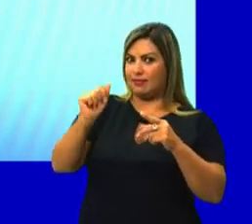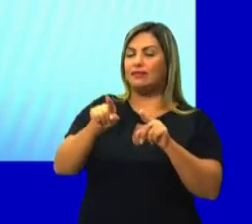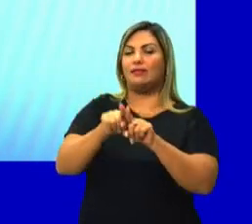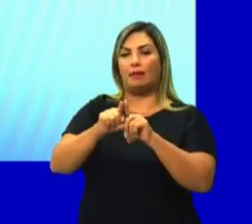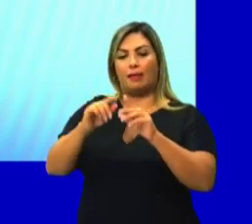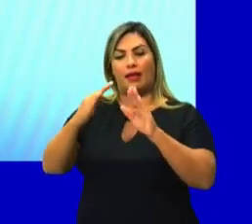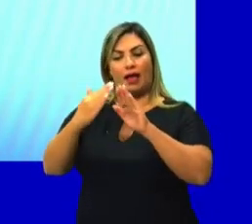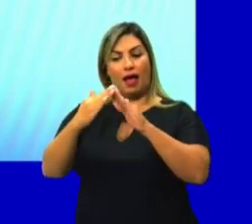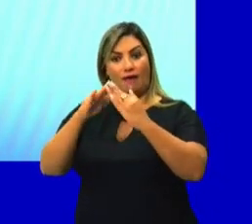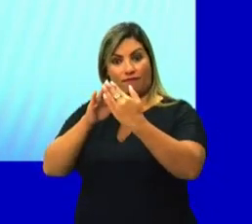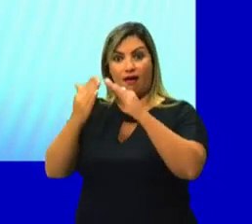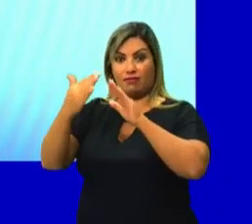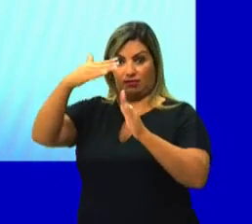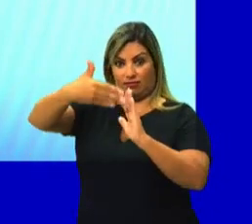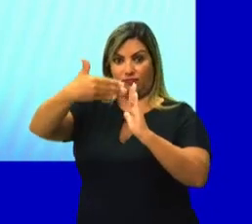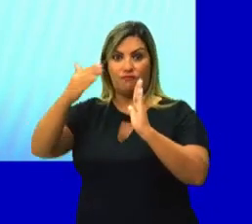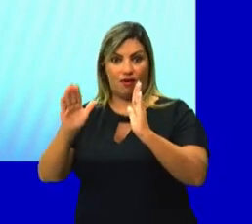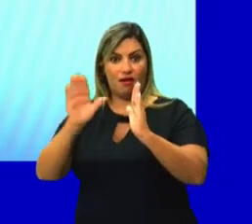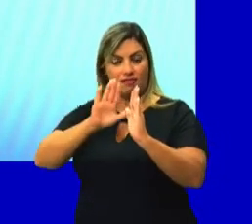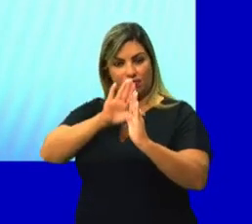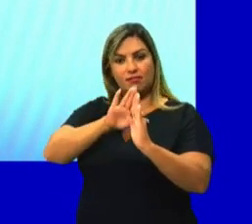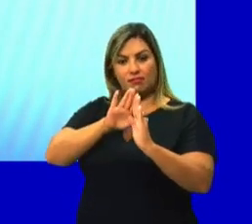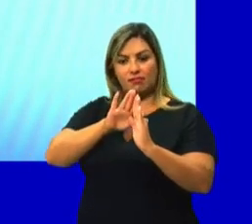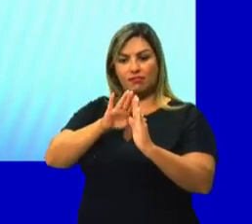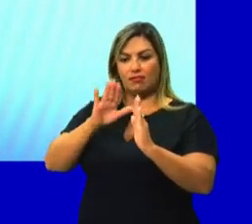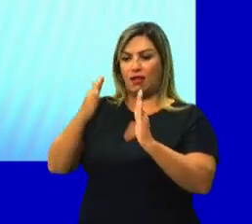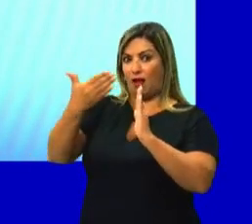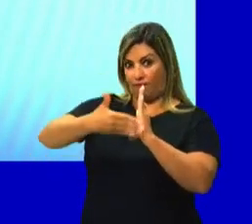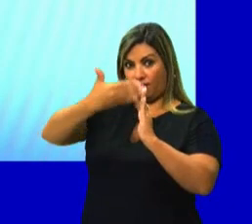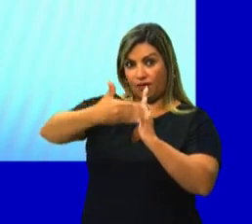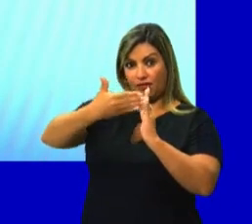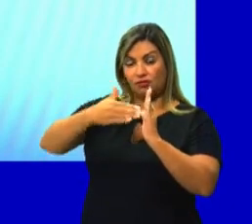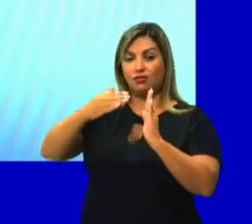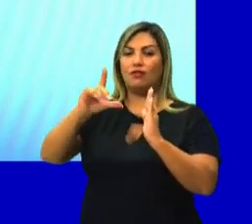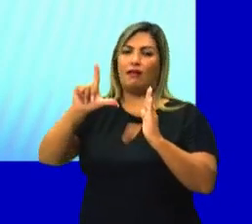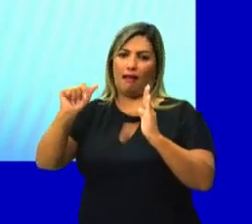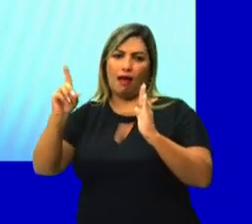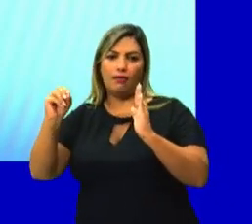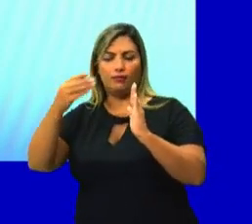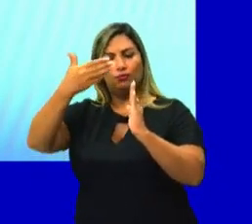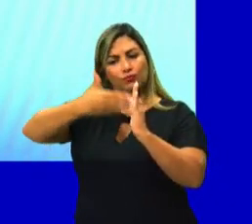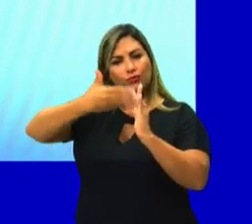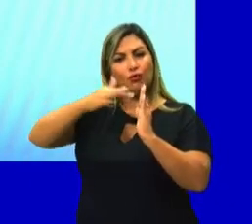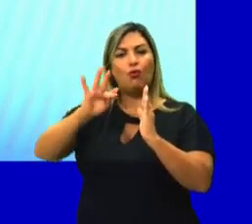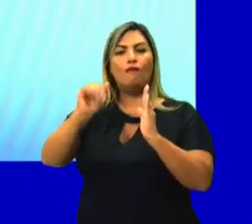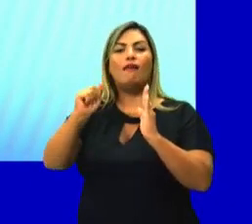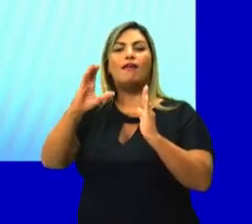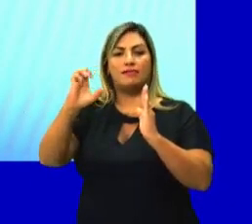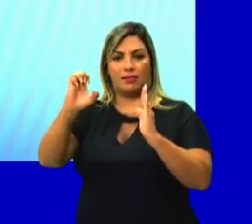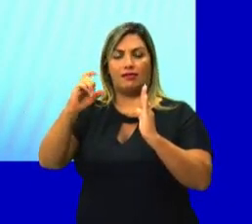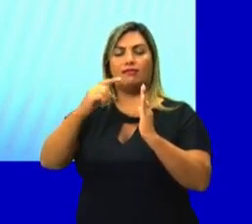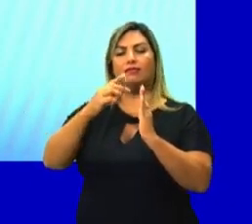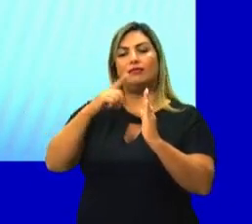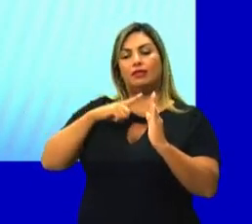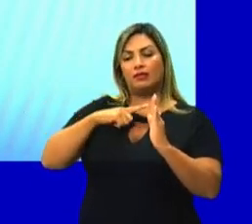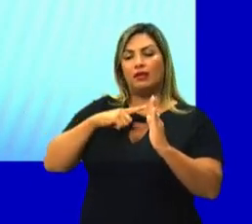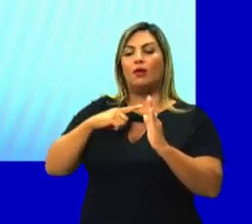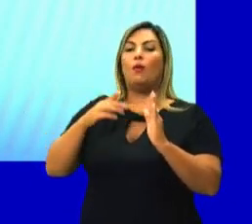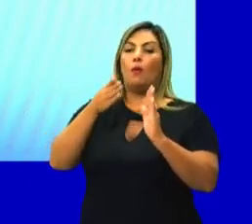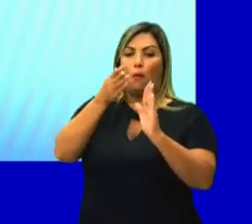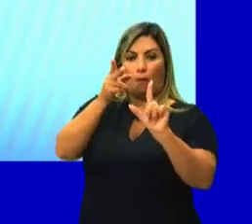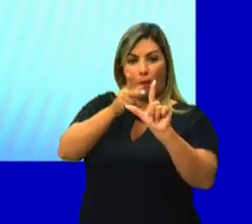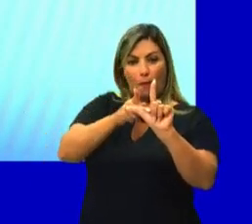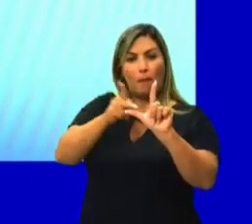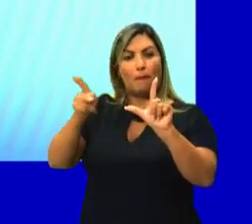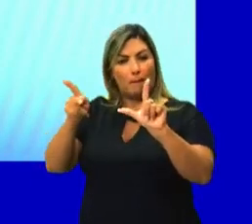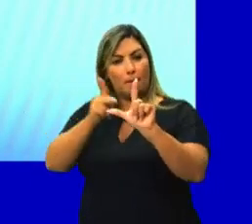desse sólido aqui. A gente tem o cubo, né? Então, essa parte da frente aqui é um lado. Aqui na lateral a gente tem um outro lado. Paralelepípedo da